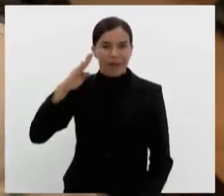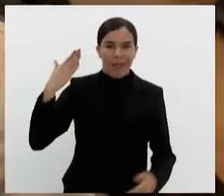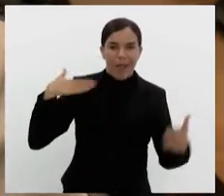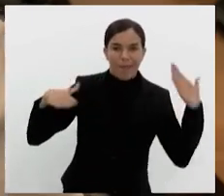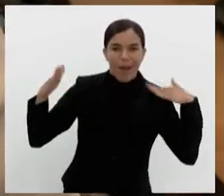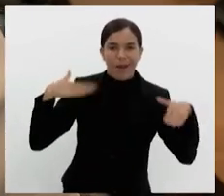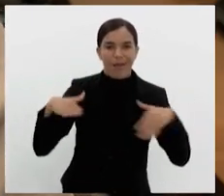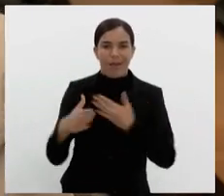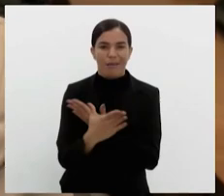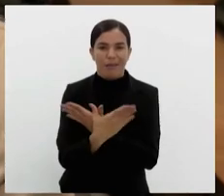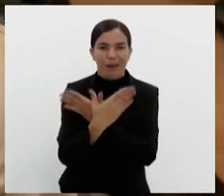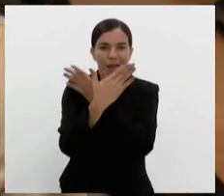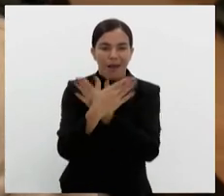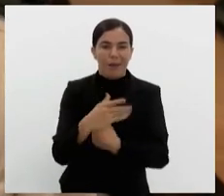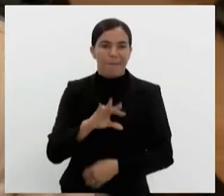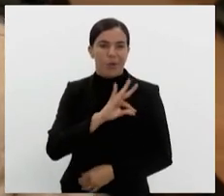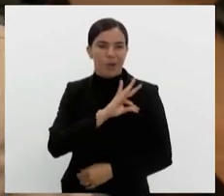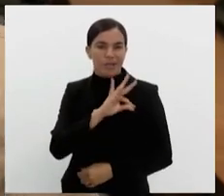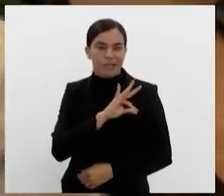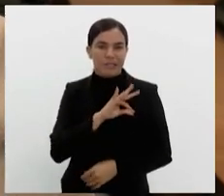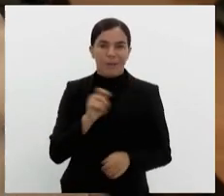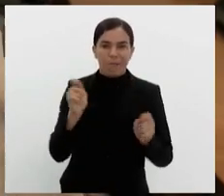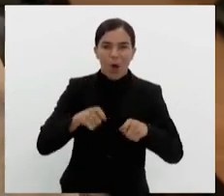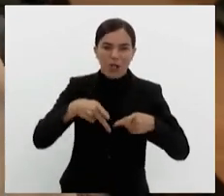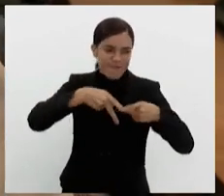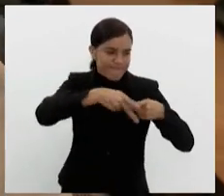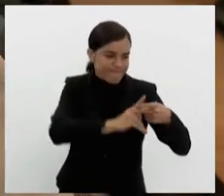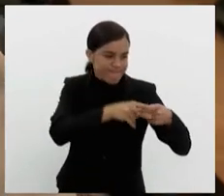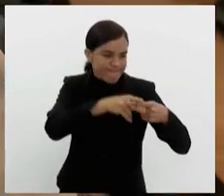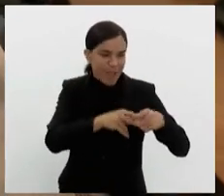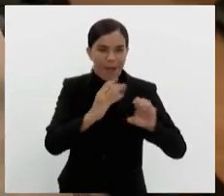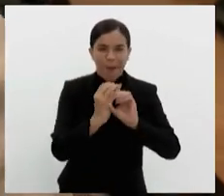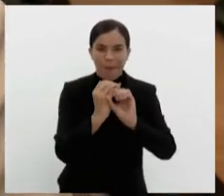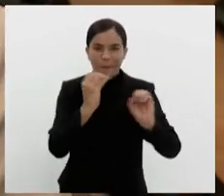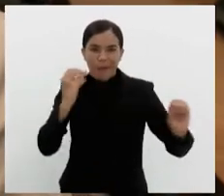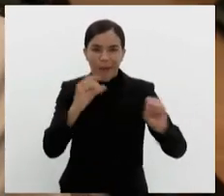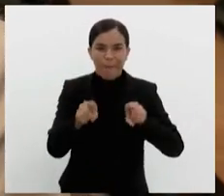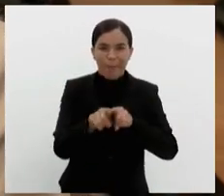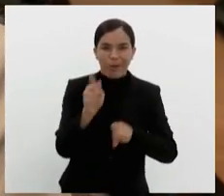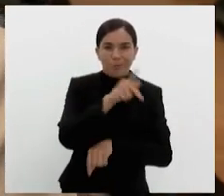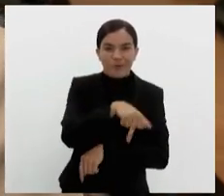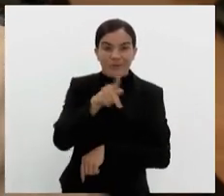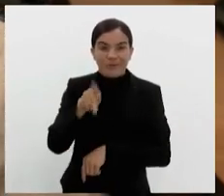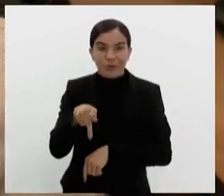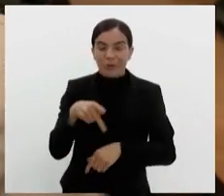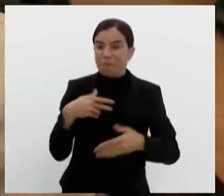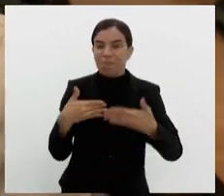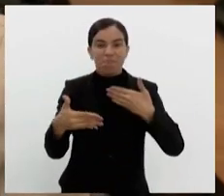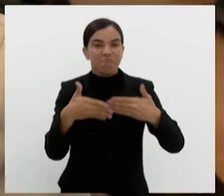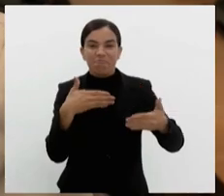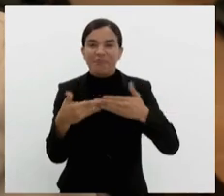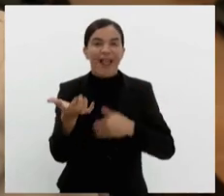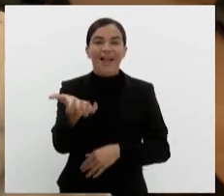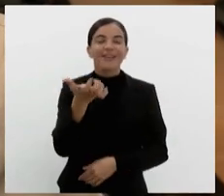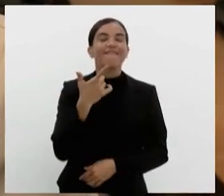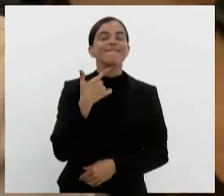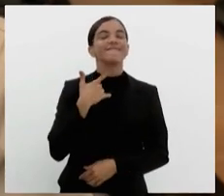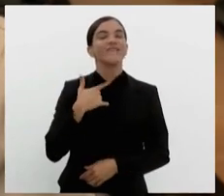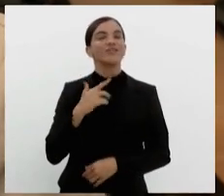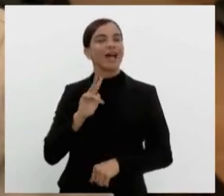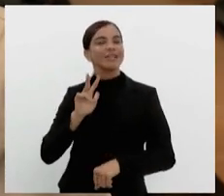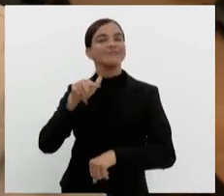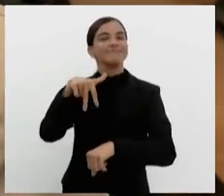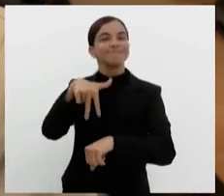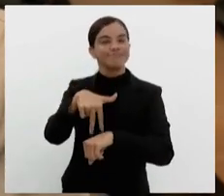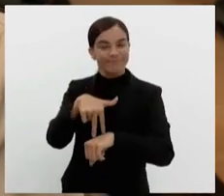na aeronáutica, na polícia, ela pode ser mecânica, ela pode ser professora, ela pode ser o que ela desejar ser.